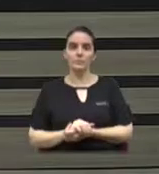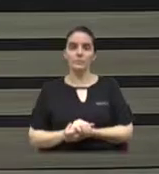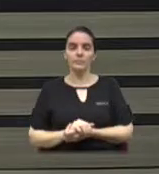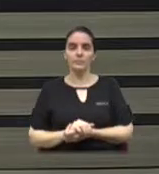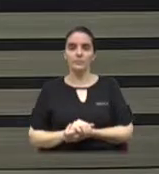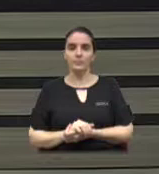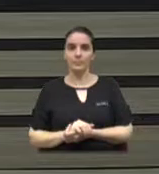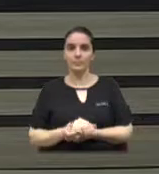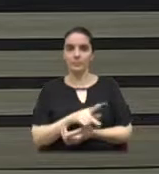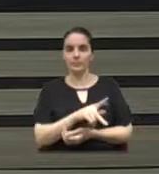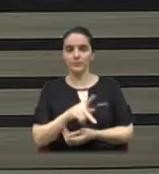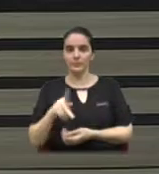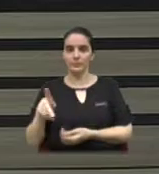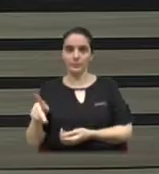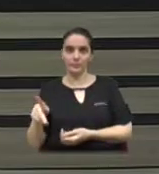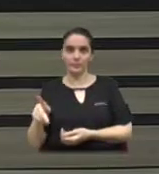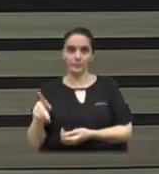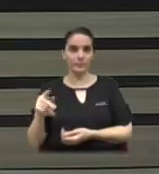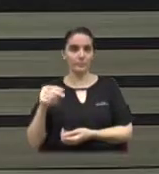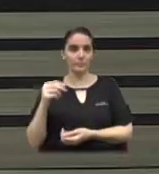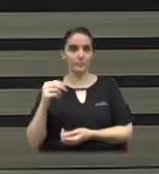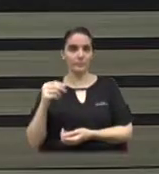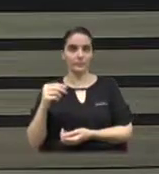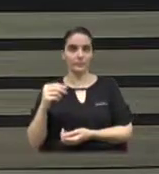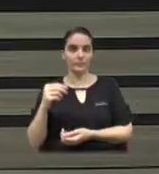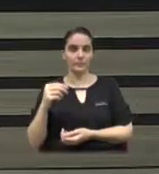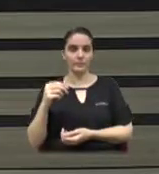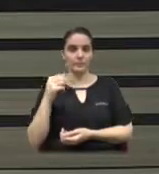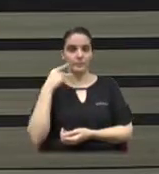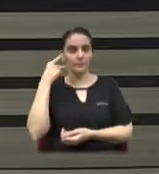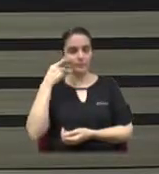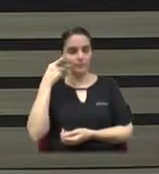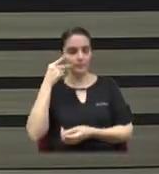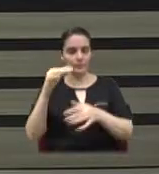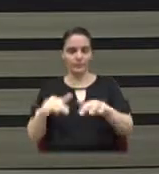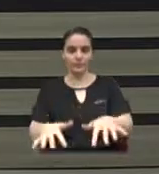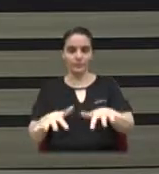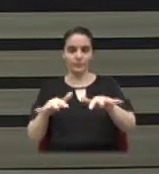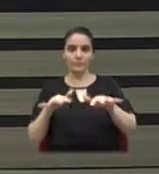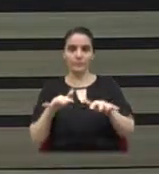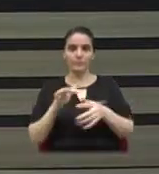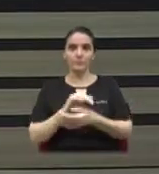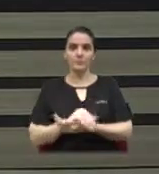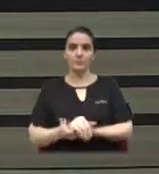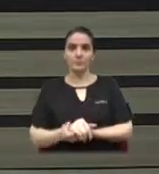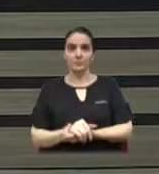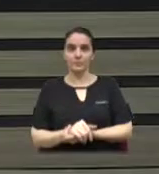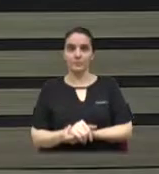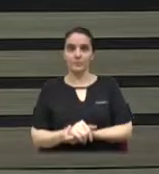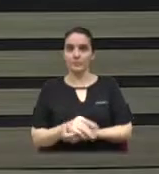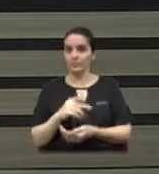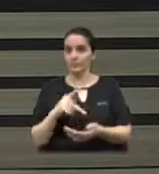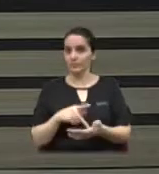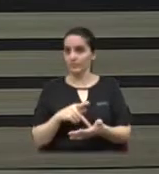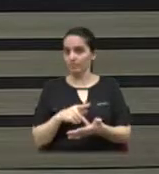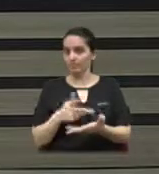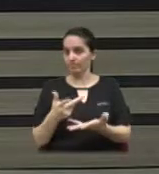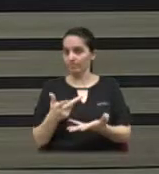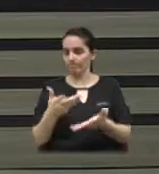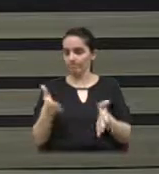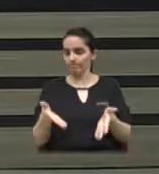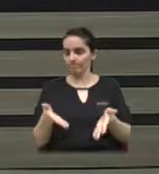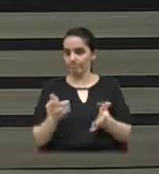Senhor presidente, nobres pares e público que nos acompanha, na verdade, essa é uma